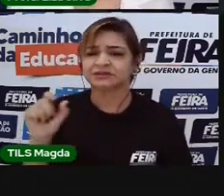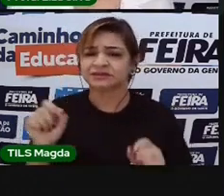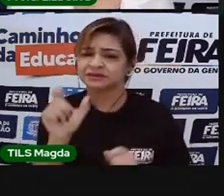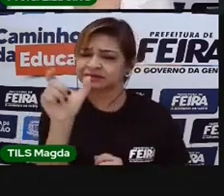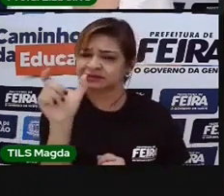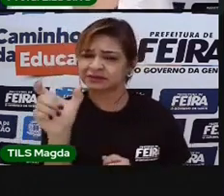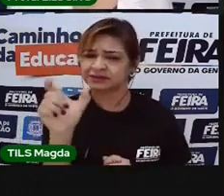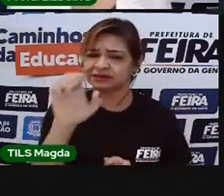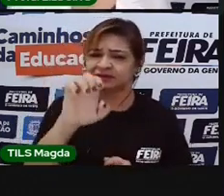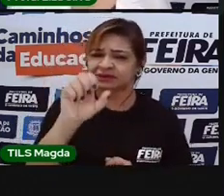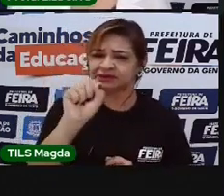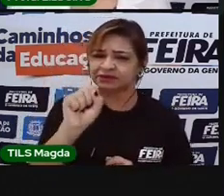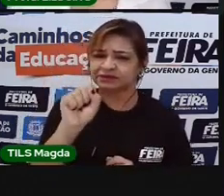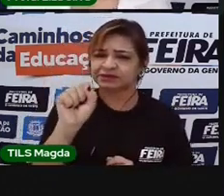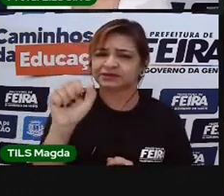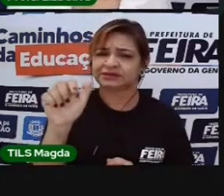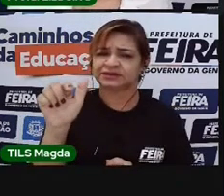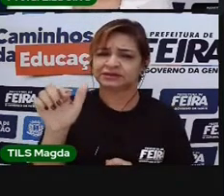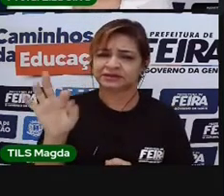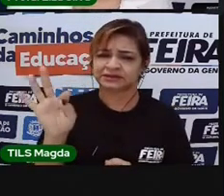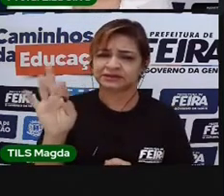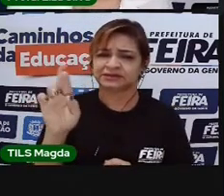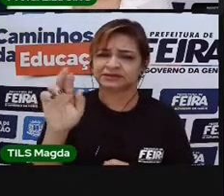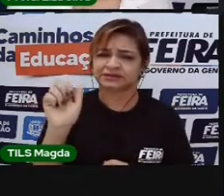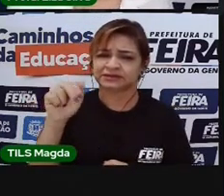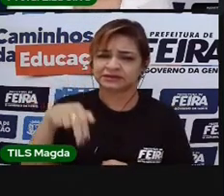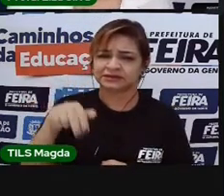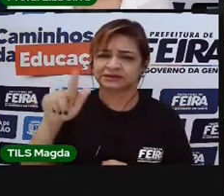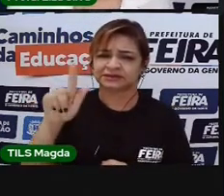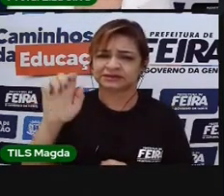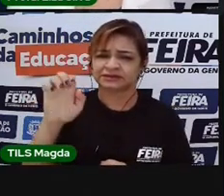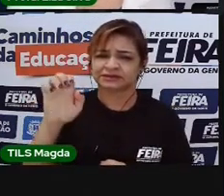já ouviram falar nesse termo?